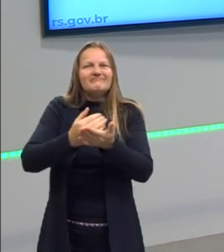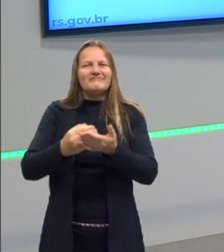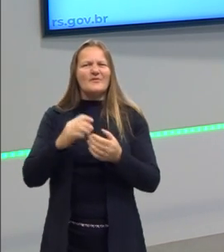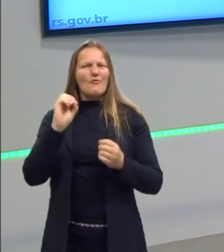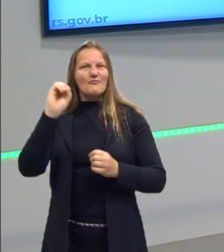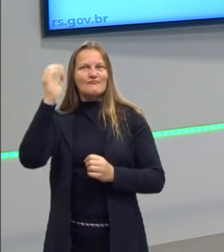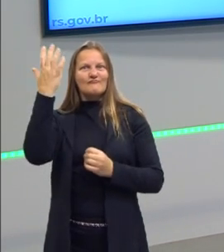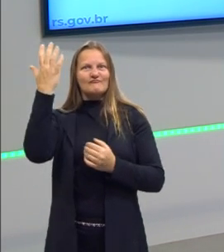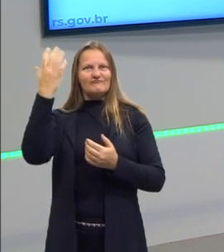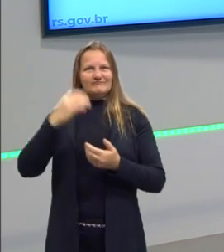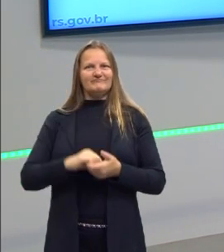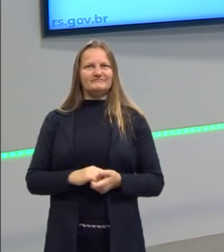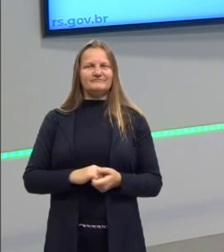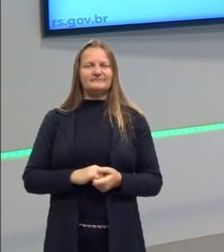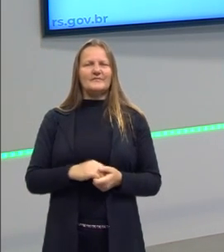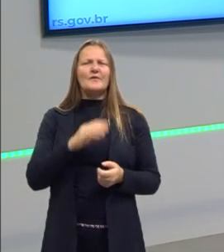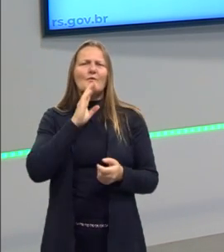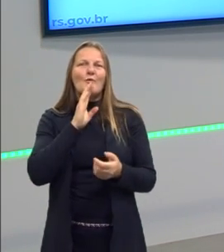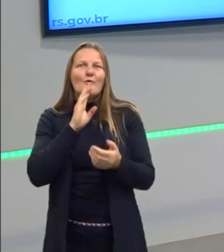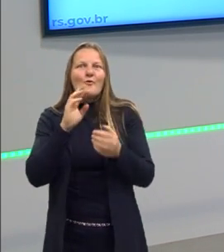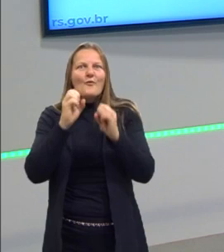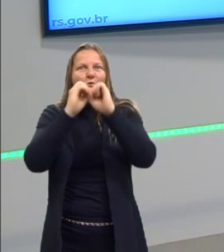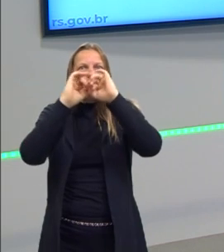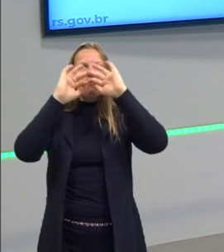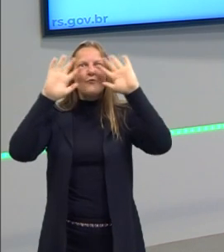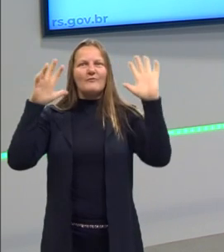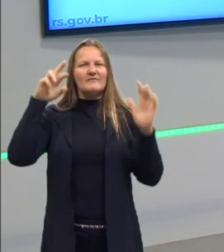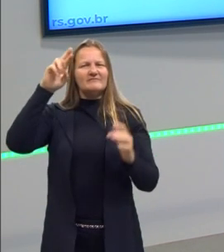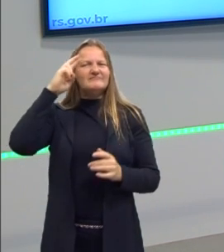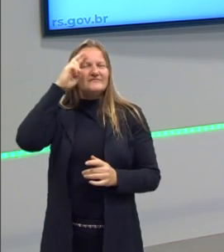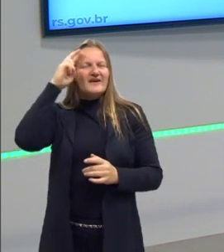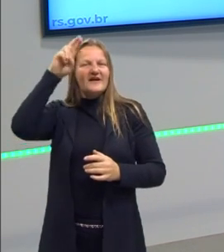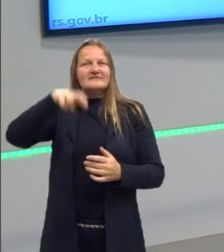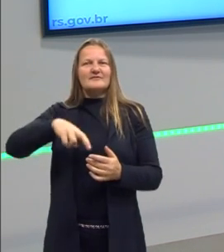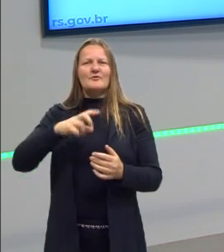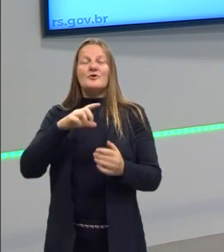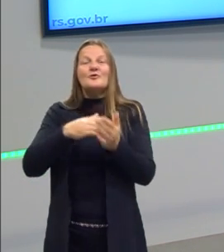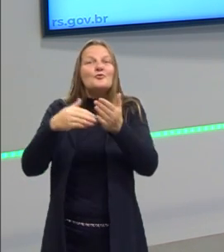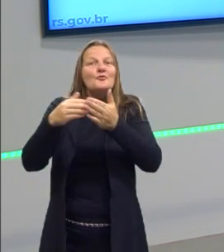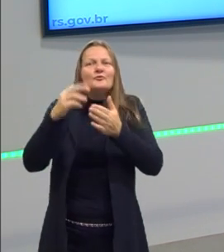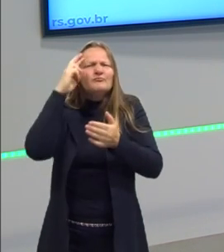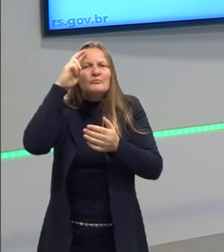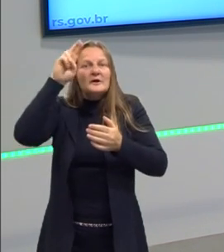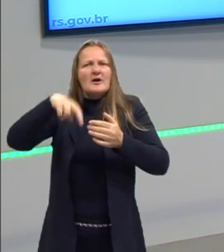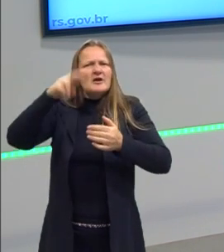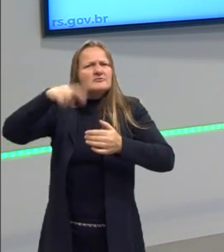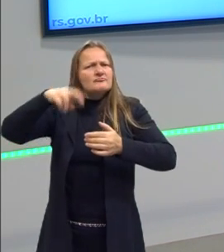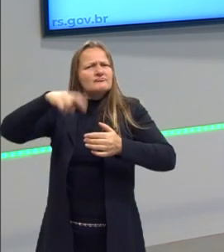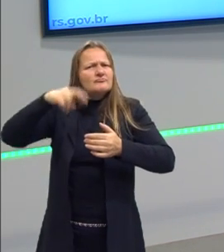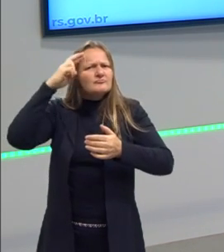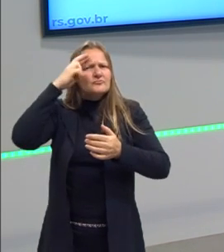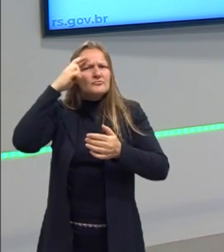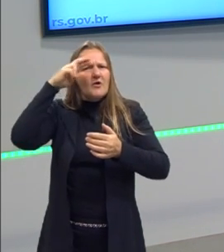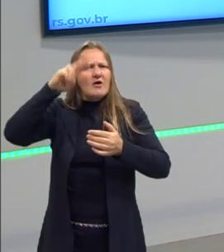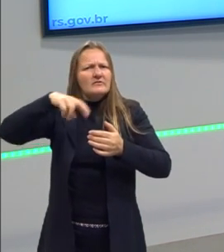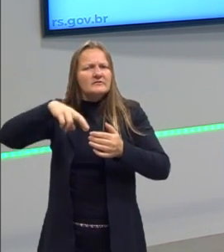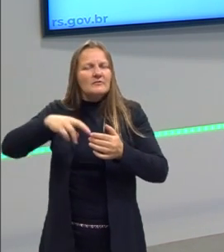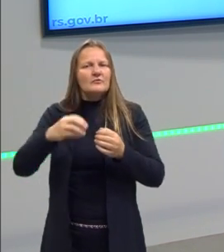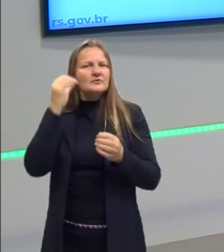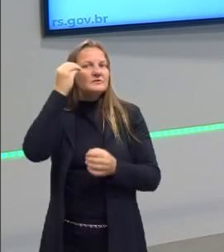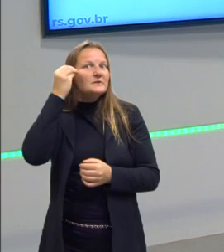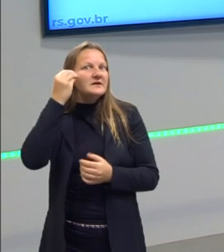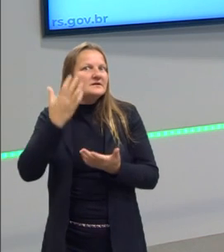ser humano tem para compreender a razão. E aquilo que não está, que foge da minha experiência e que foge da